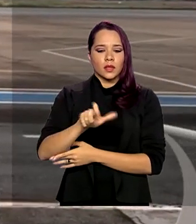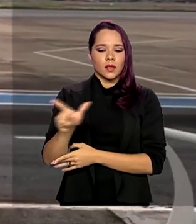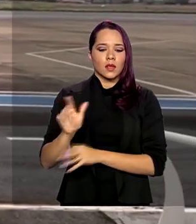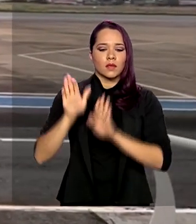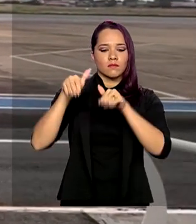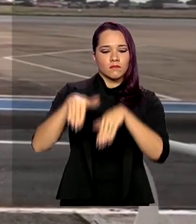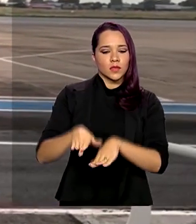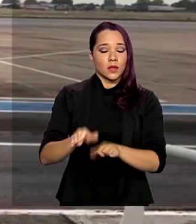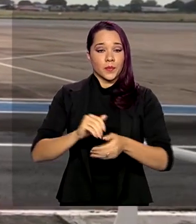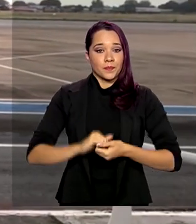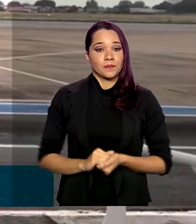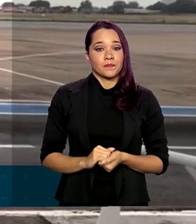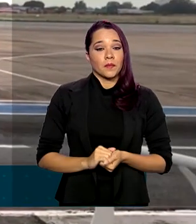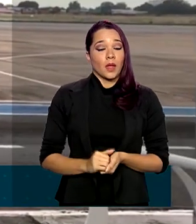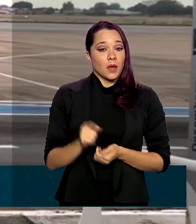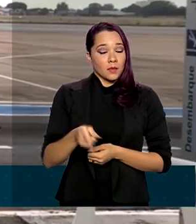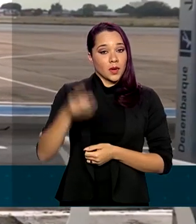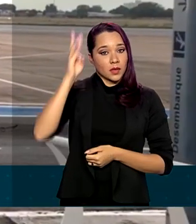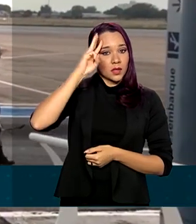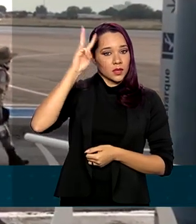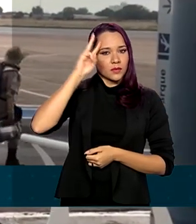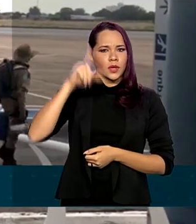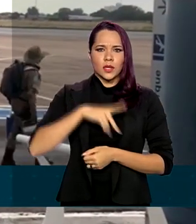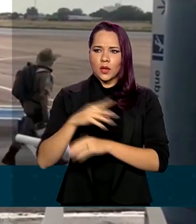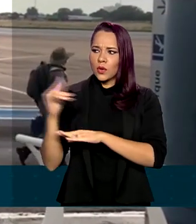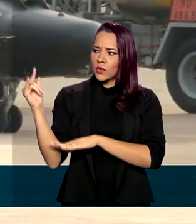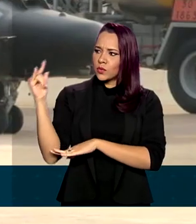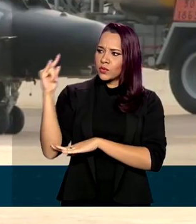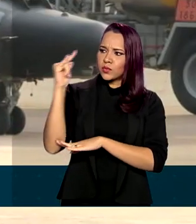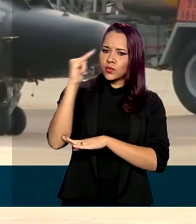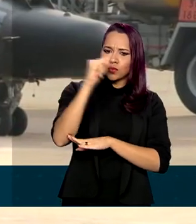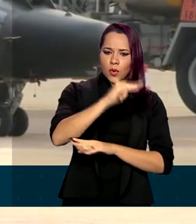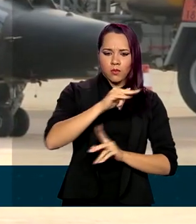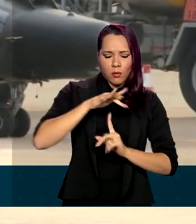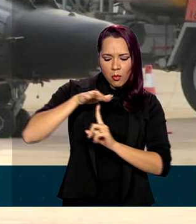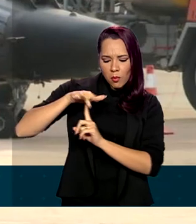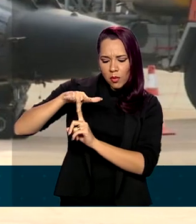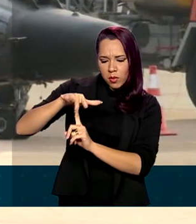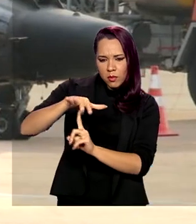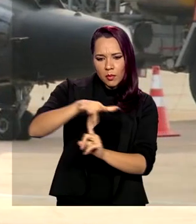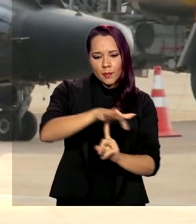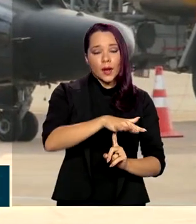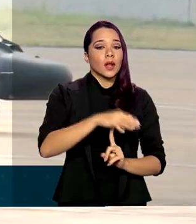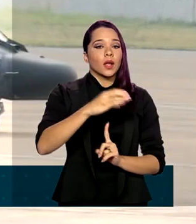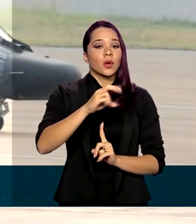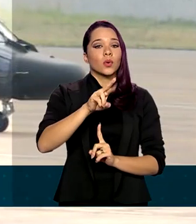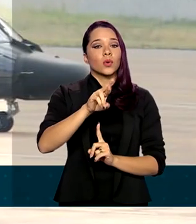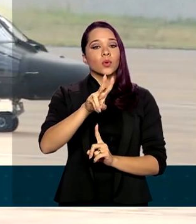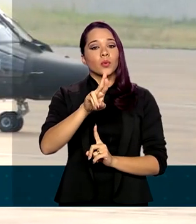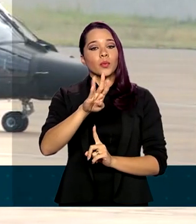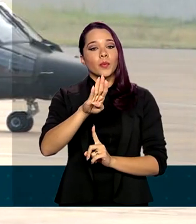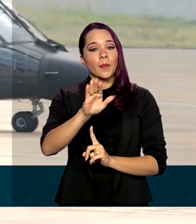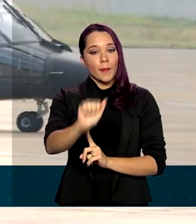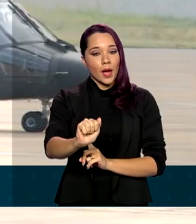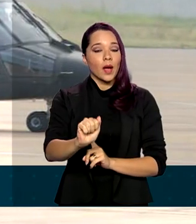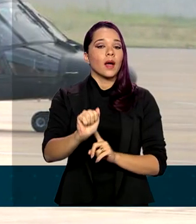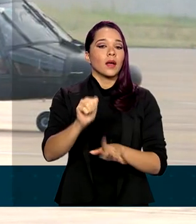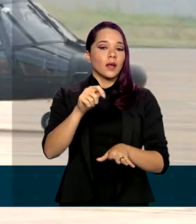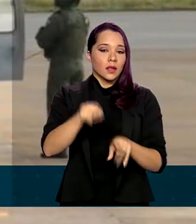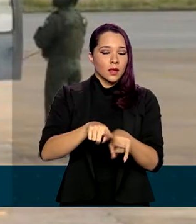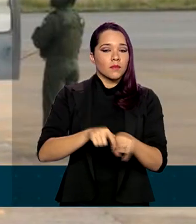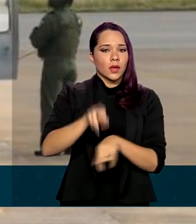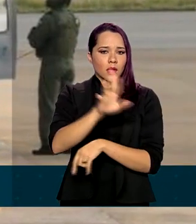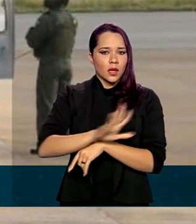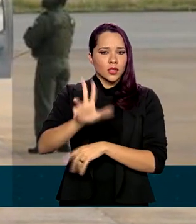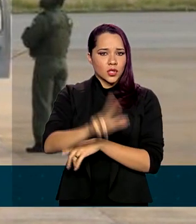Para esta terça-feira, estão previstos voos de reconhecimento na região sul de Corumbá, nas proximidades de Forte Coimbra e